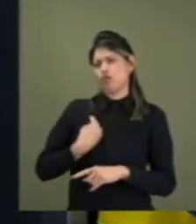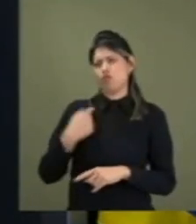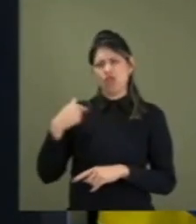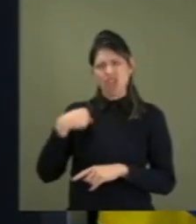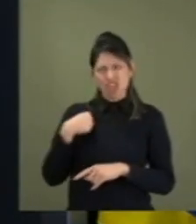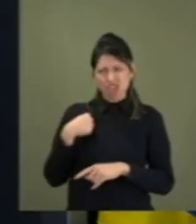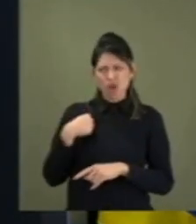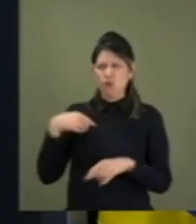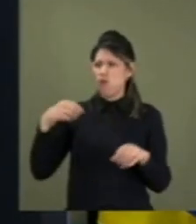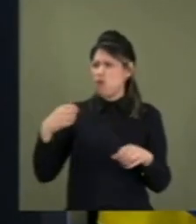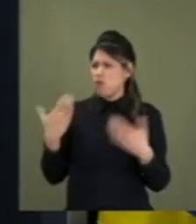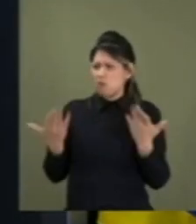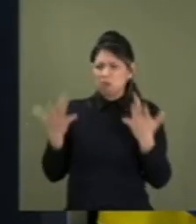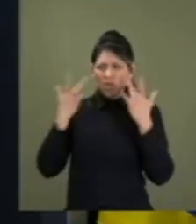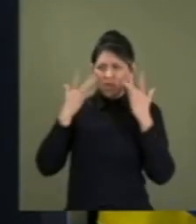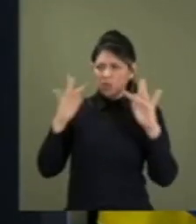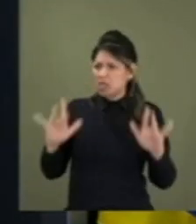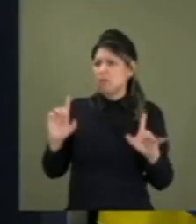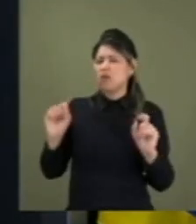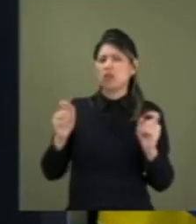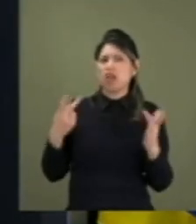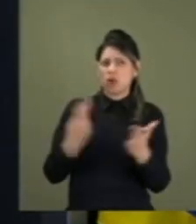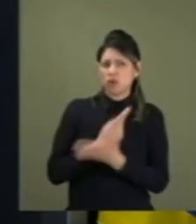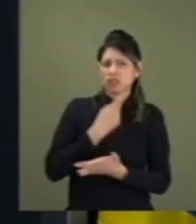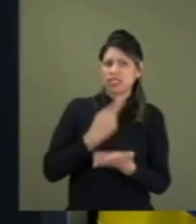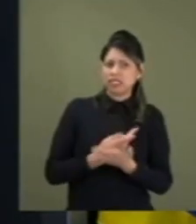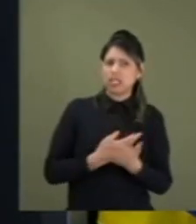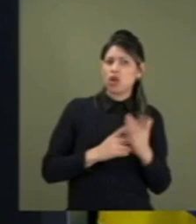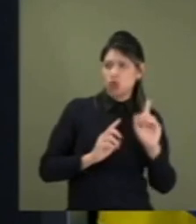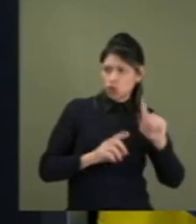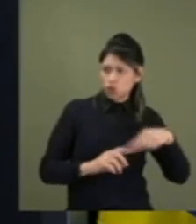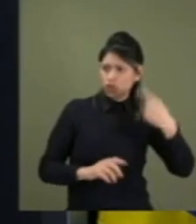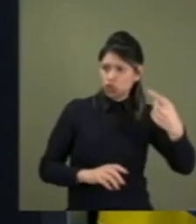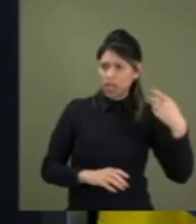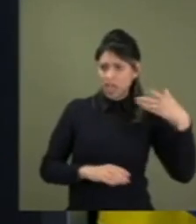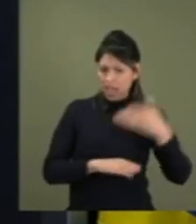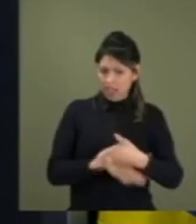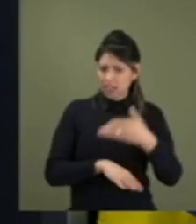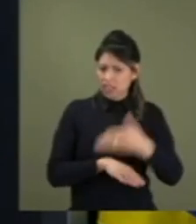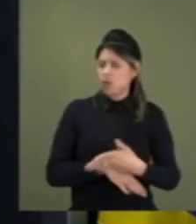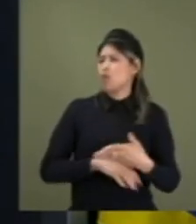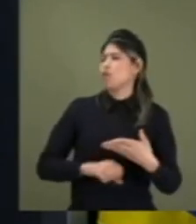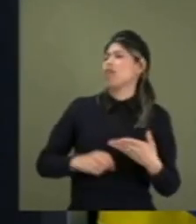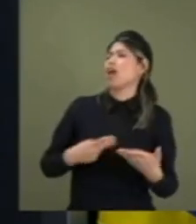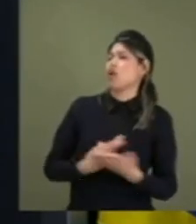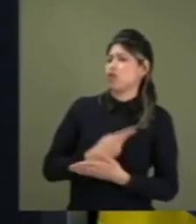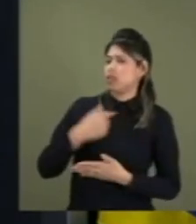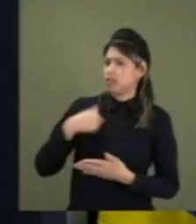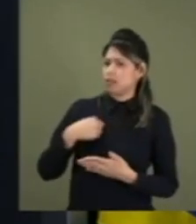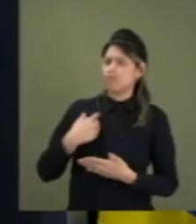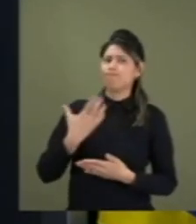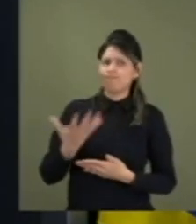esperava, depois que cheguei aqui, inspirado pela Lava Jato, a quem eu sou fiel,